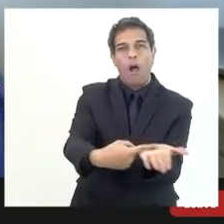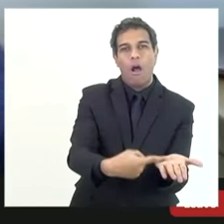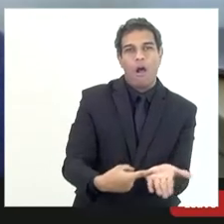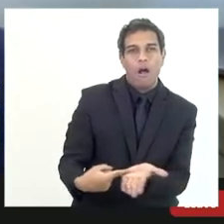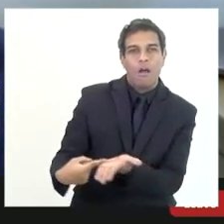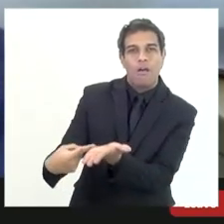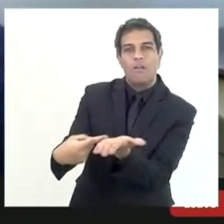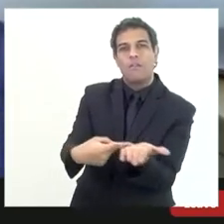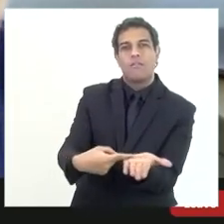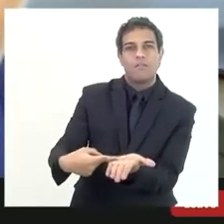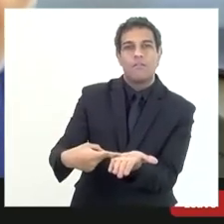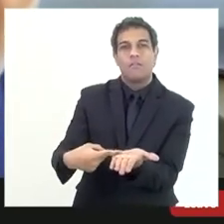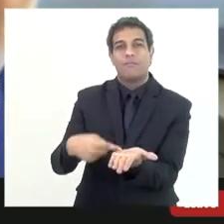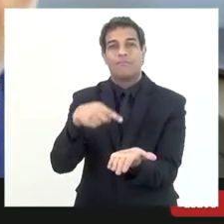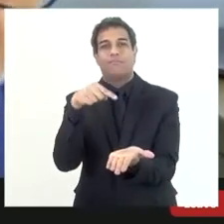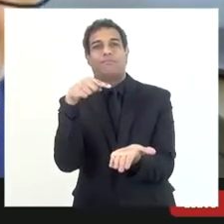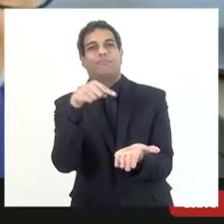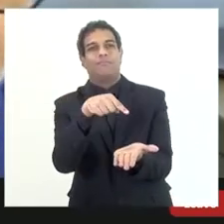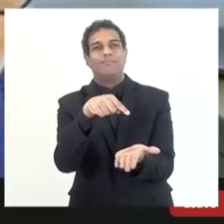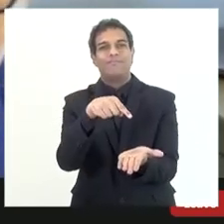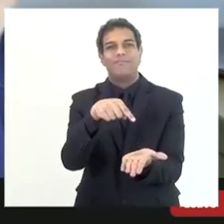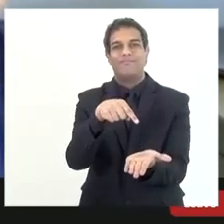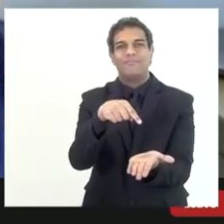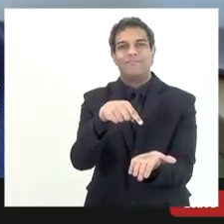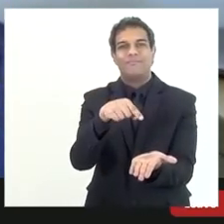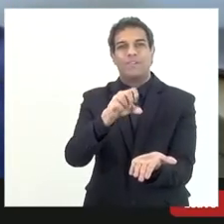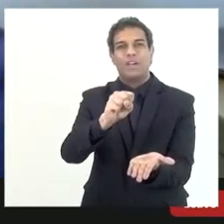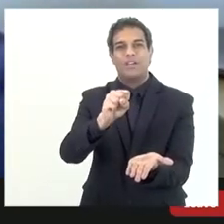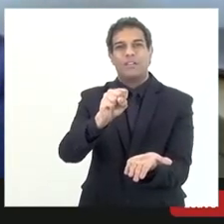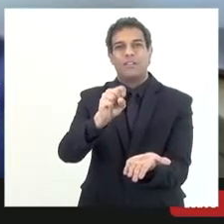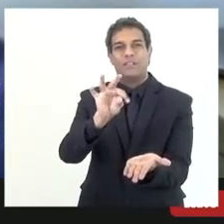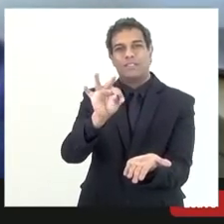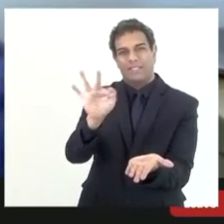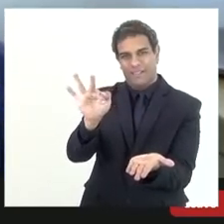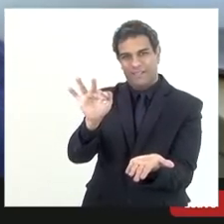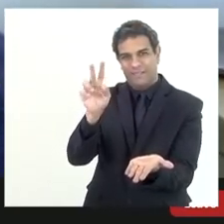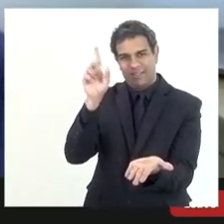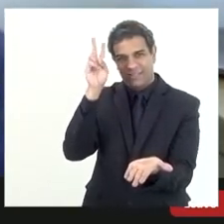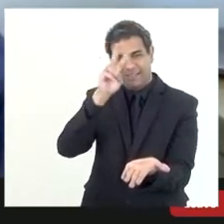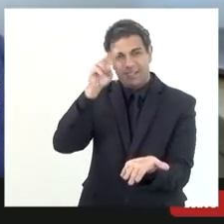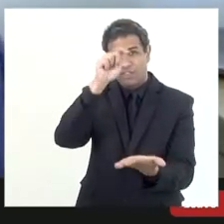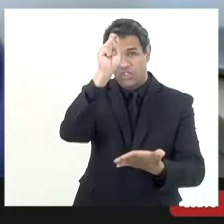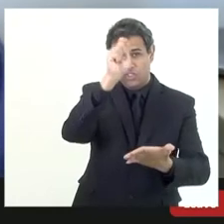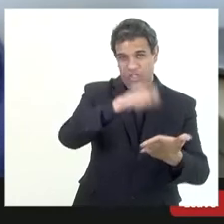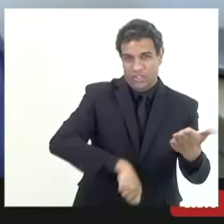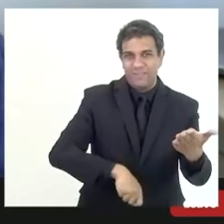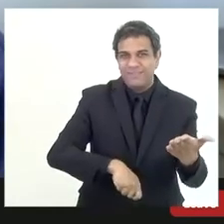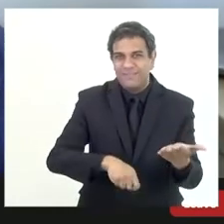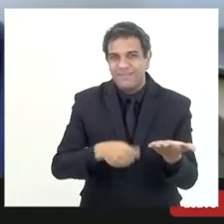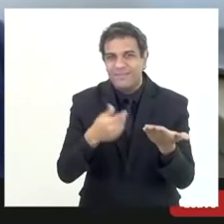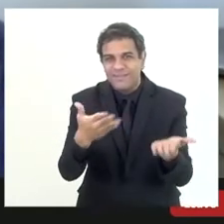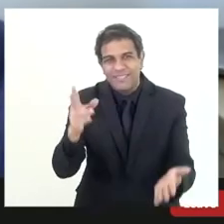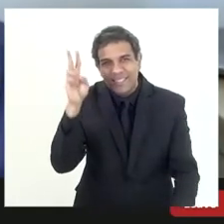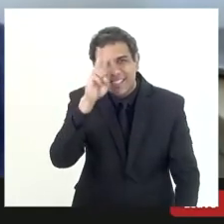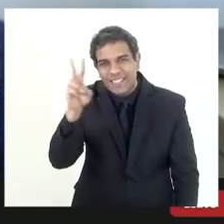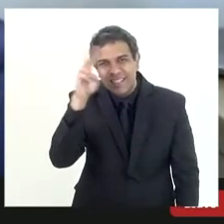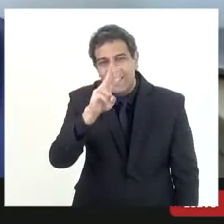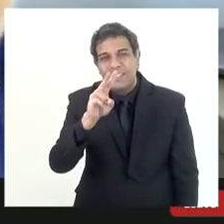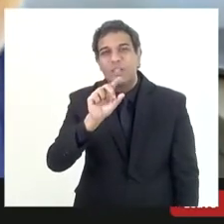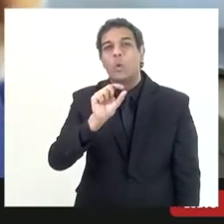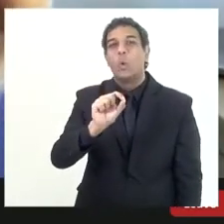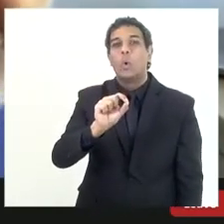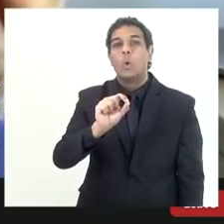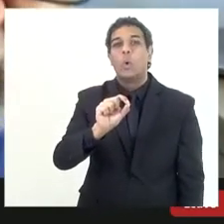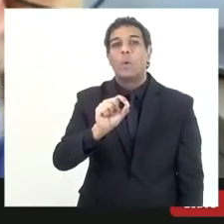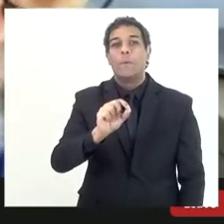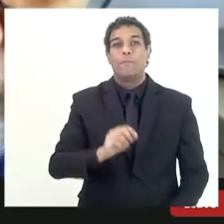perante a decisão do Supremo deputado ministro Gilmar Mendes de receber em